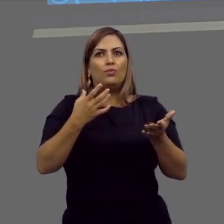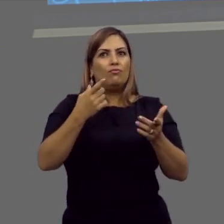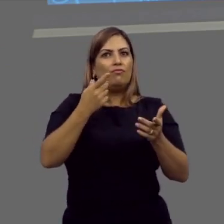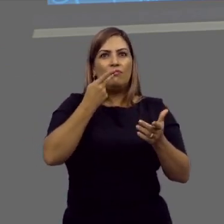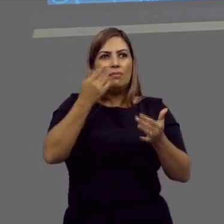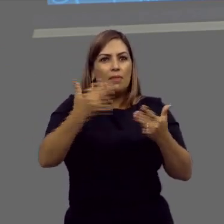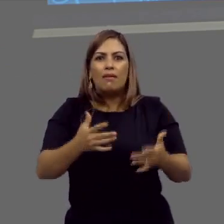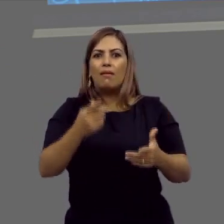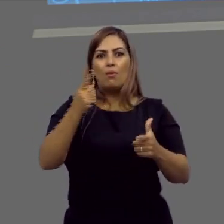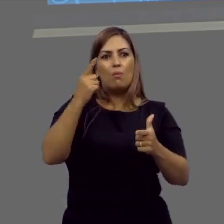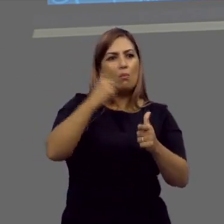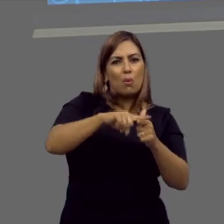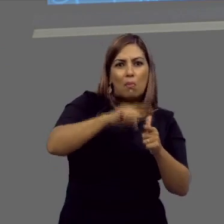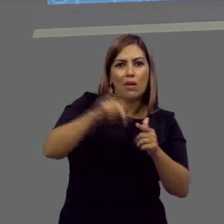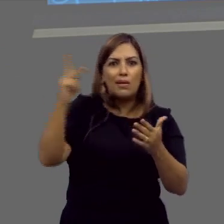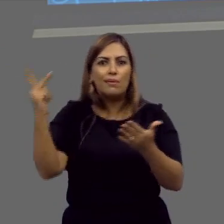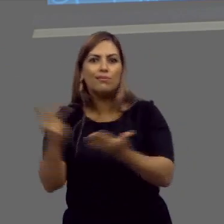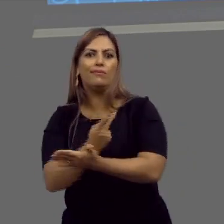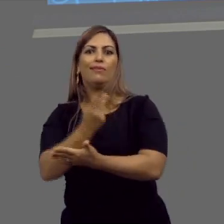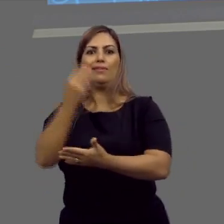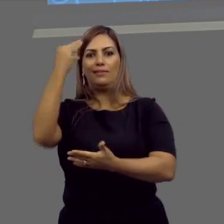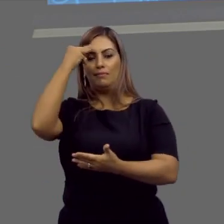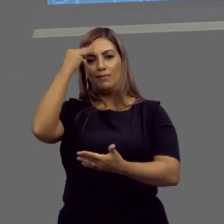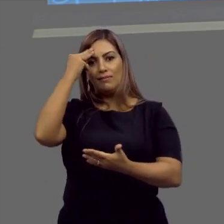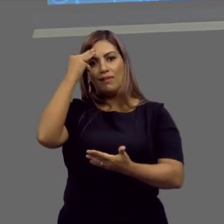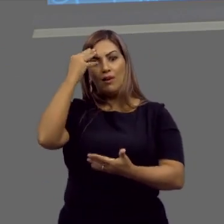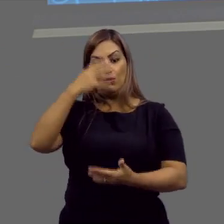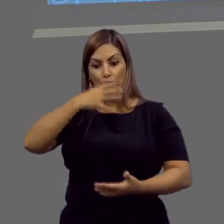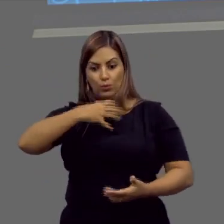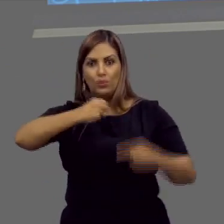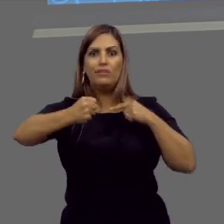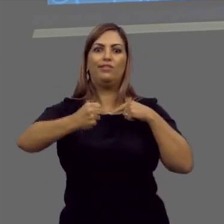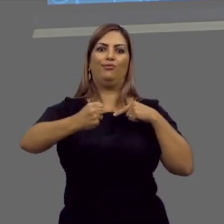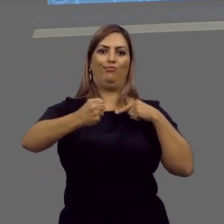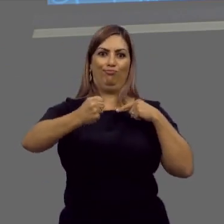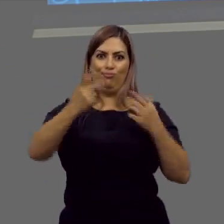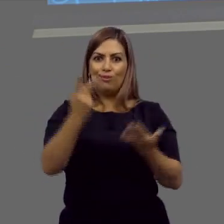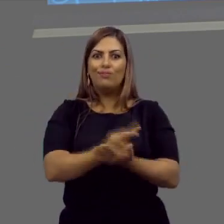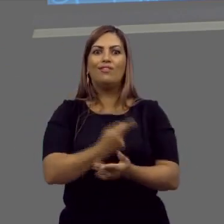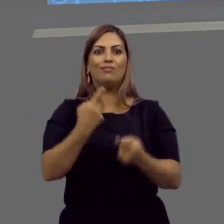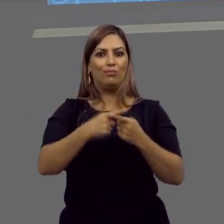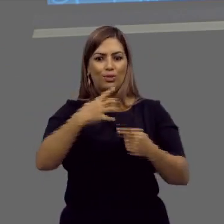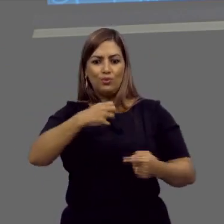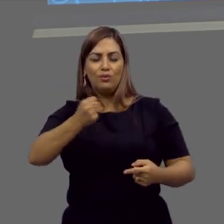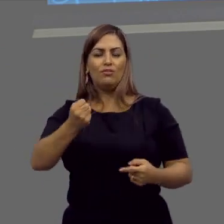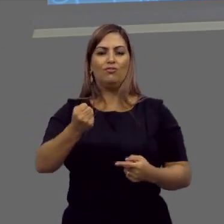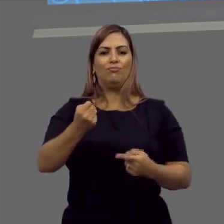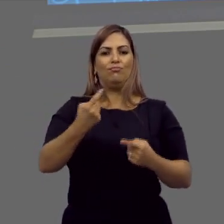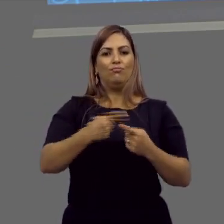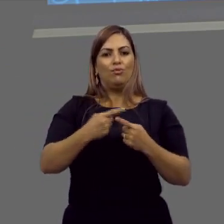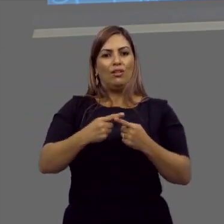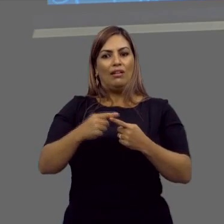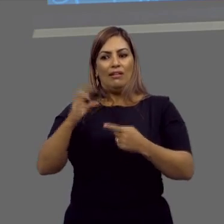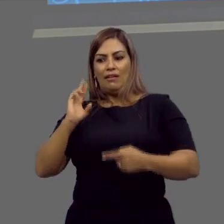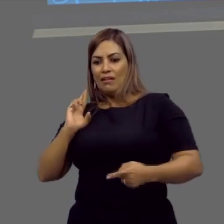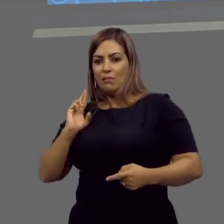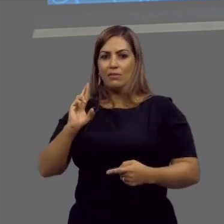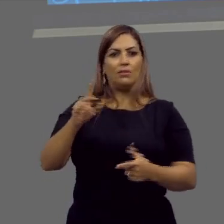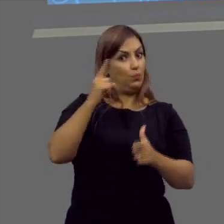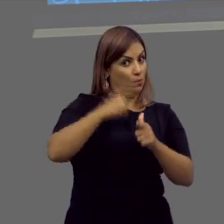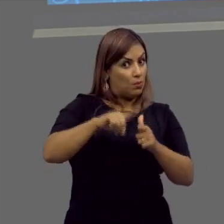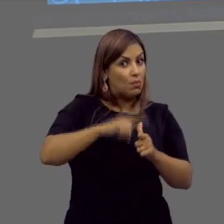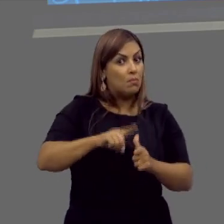consequência das doenças mentais, o suicídio. Por que isso? A representação de